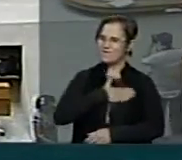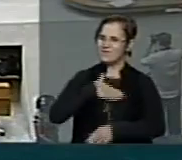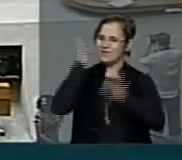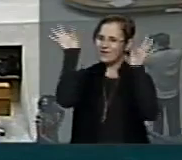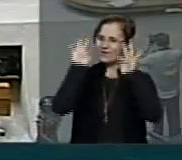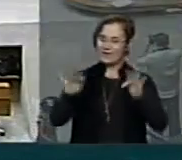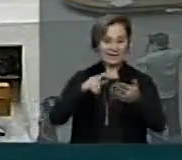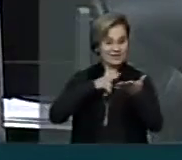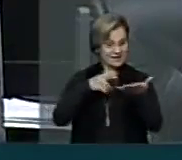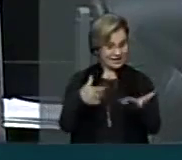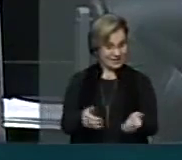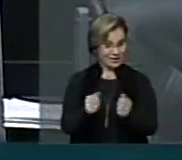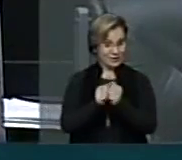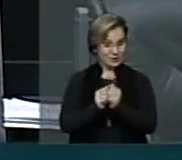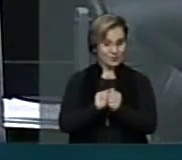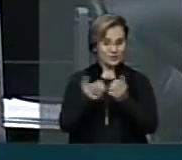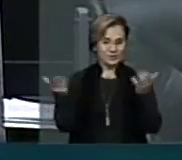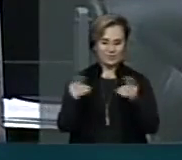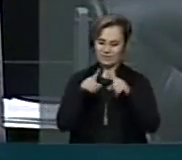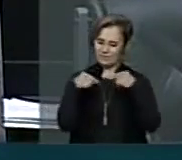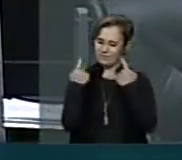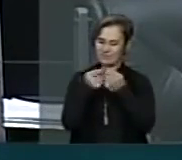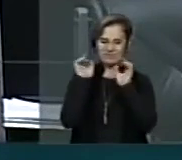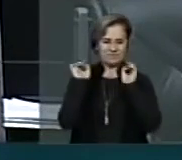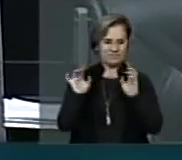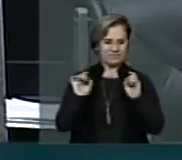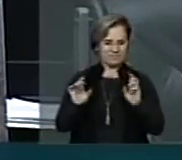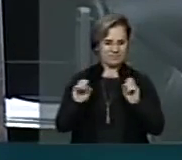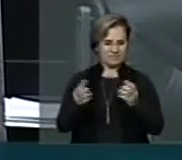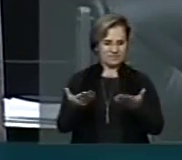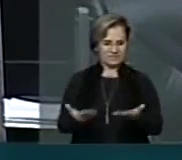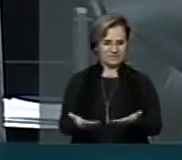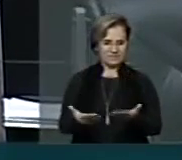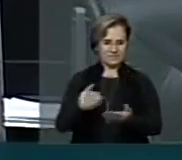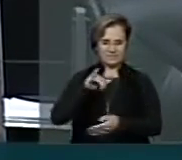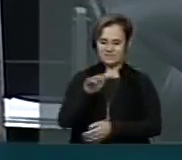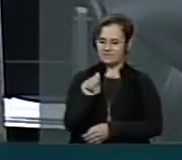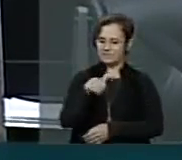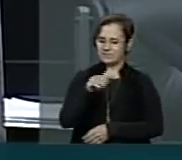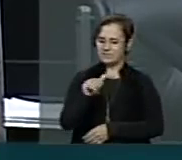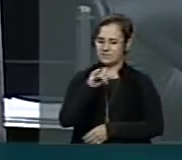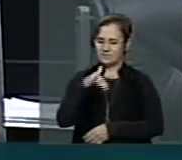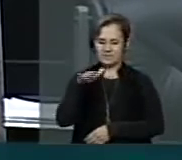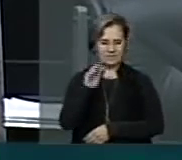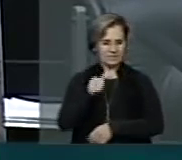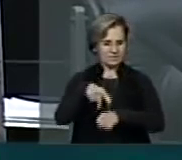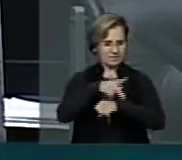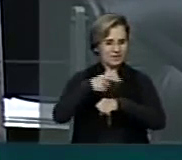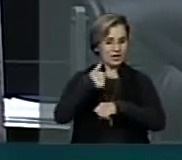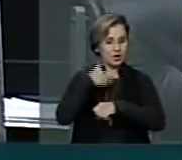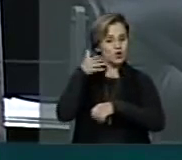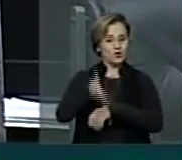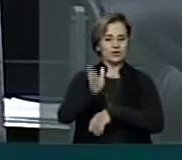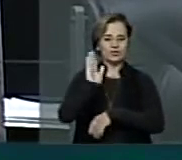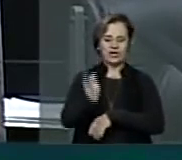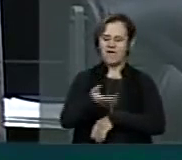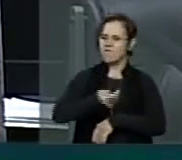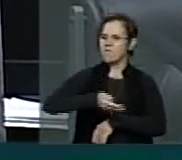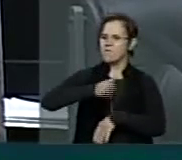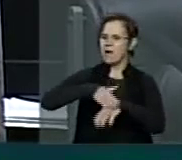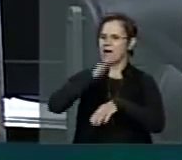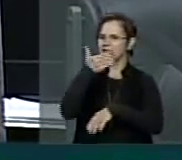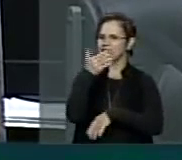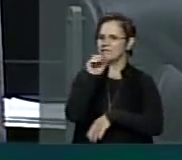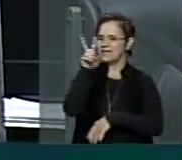tê-la aqui conosco nesse parlamento brasileiro, Jamaica é um esse que eu já estive presente por mais de dez vezes,